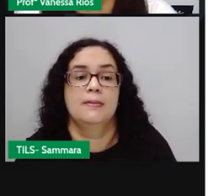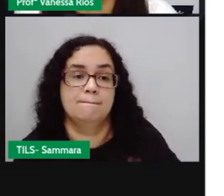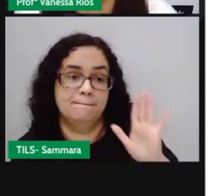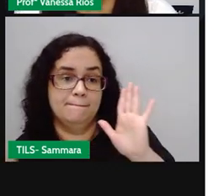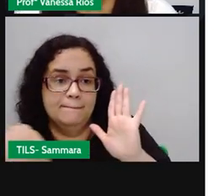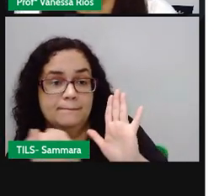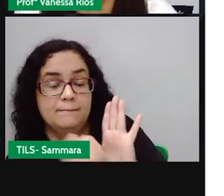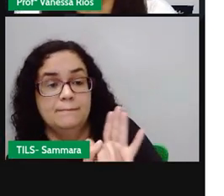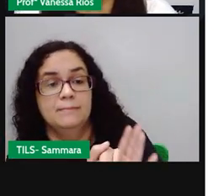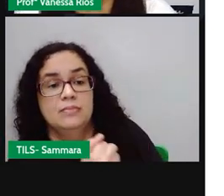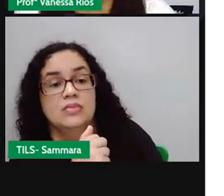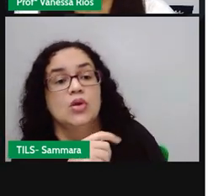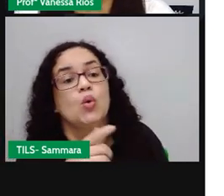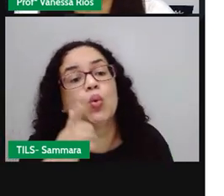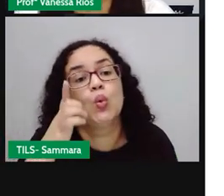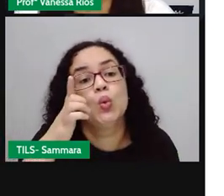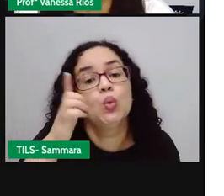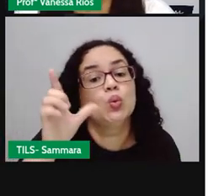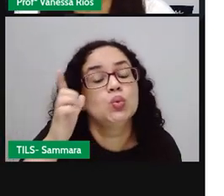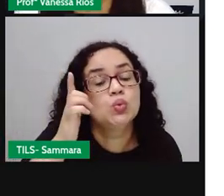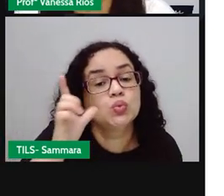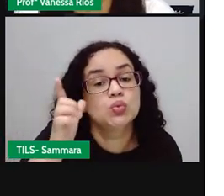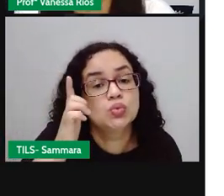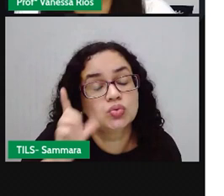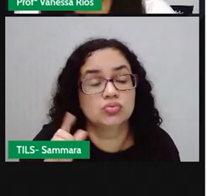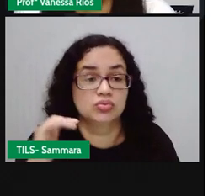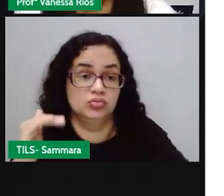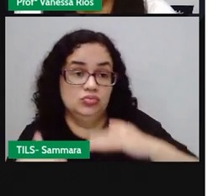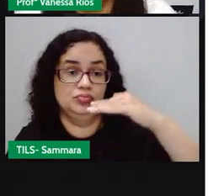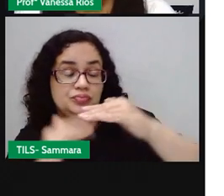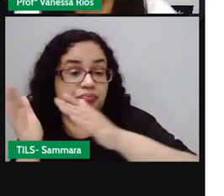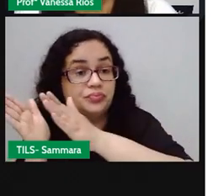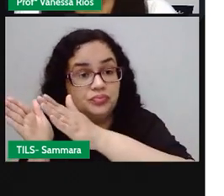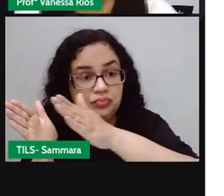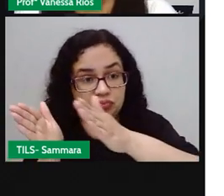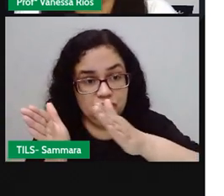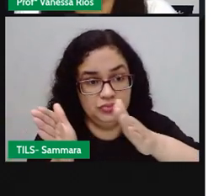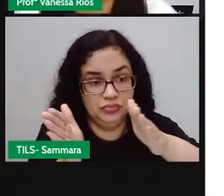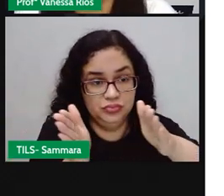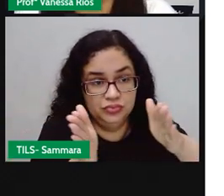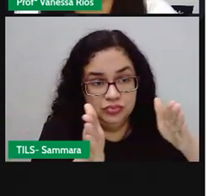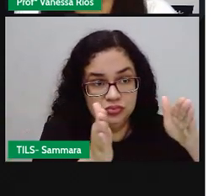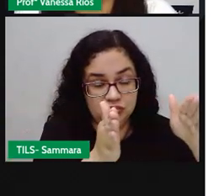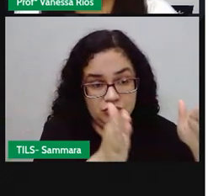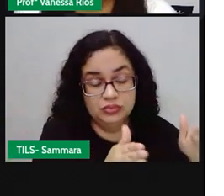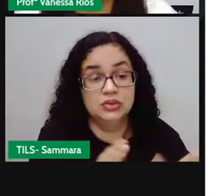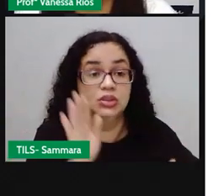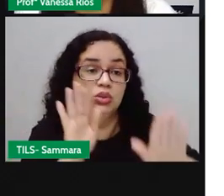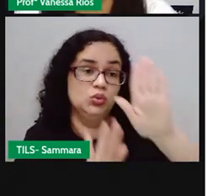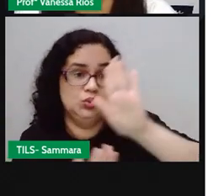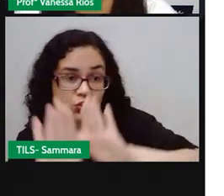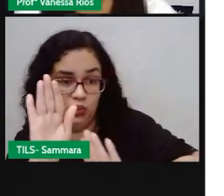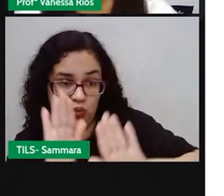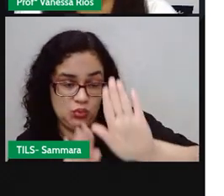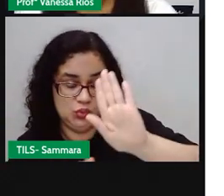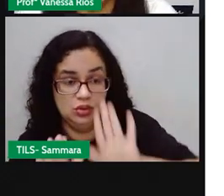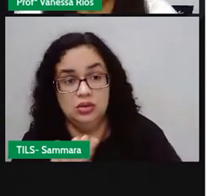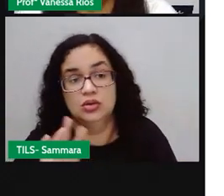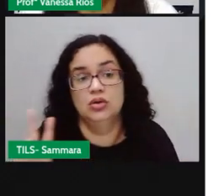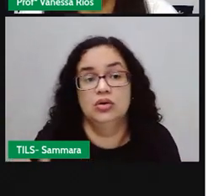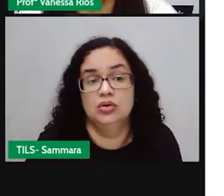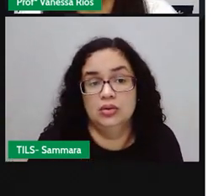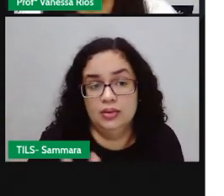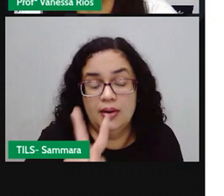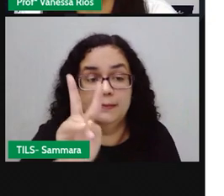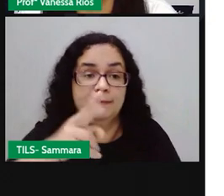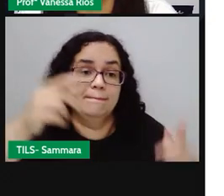ele consiga, aí, ó, passar por entre os tempos, né? Sendo cuidado, sendo valorizado,